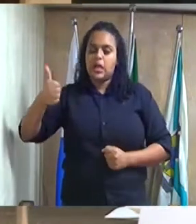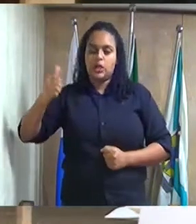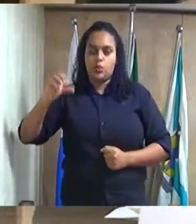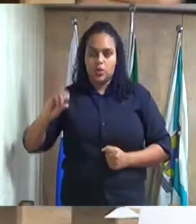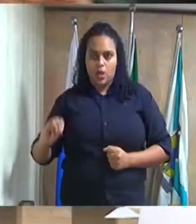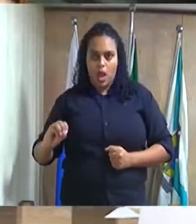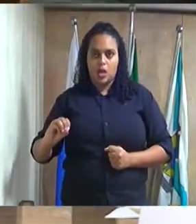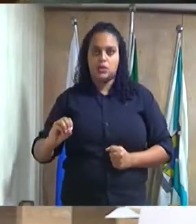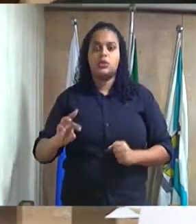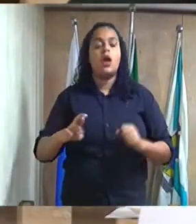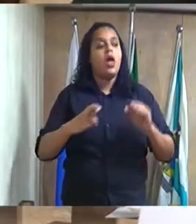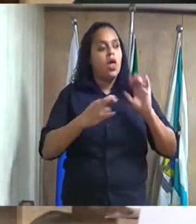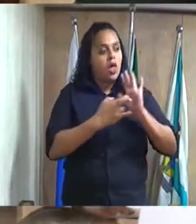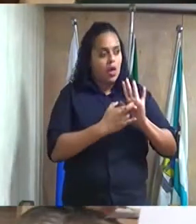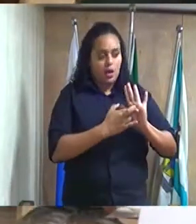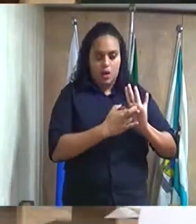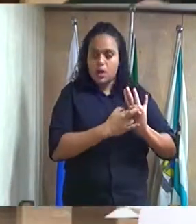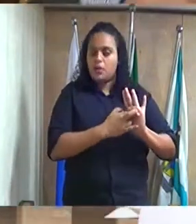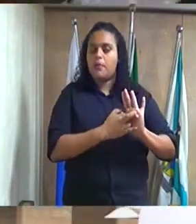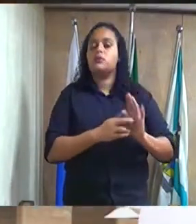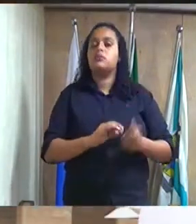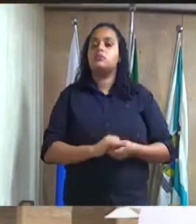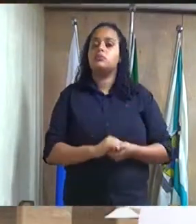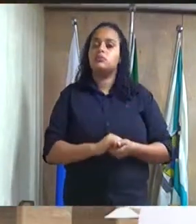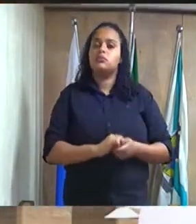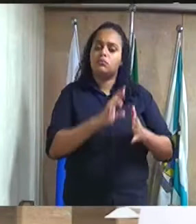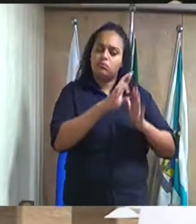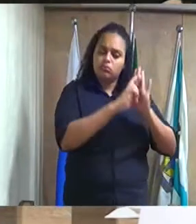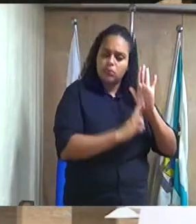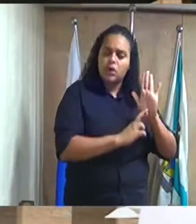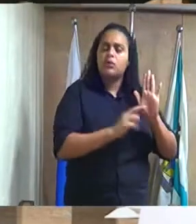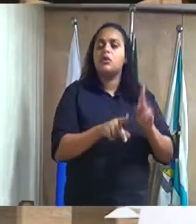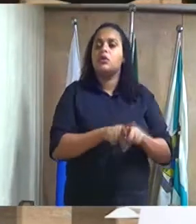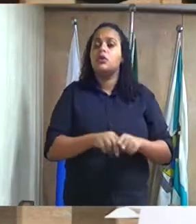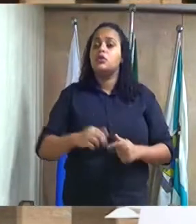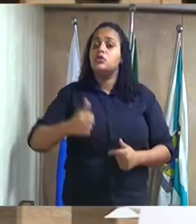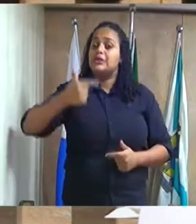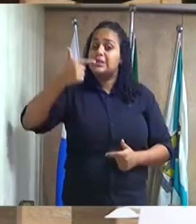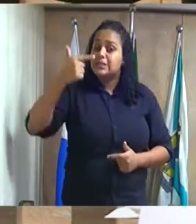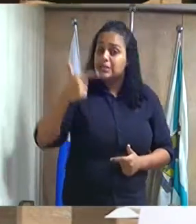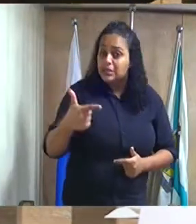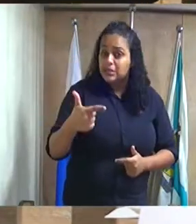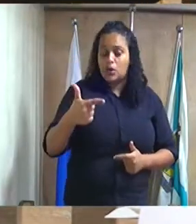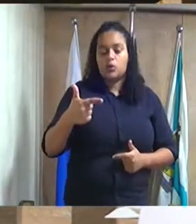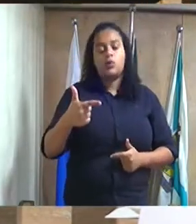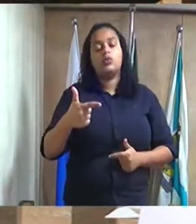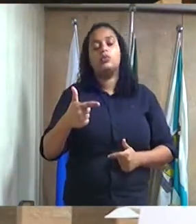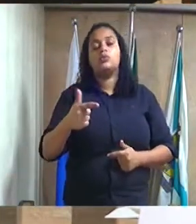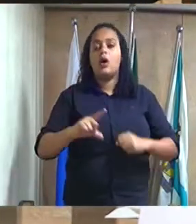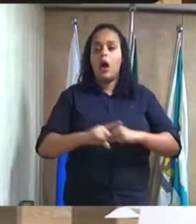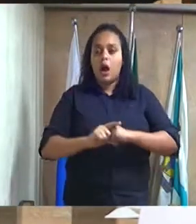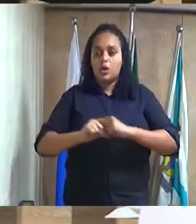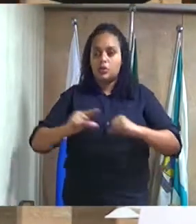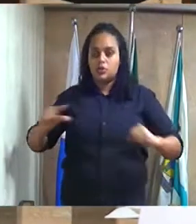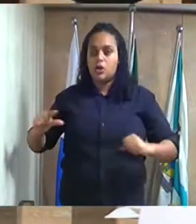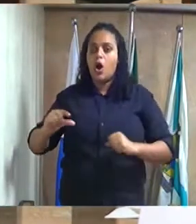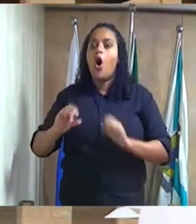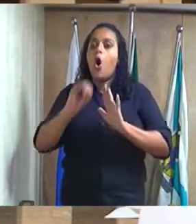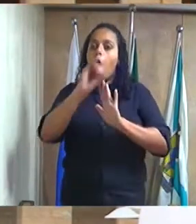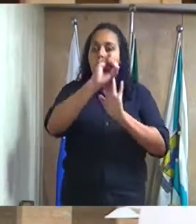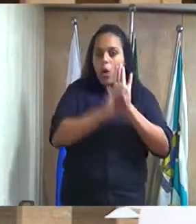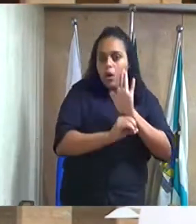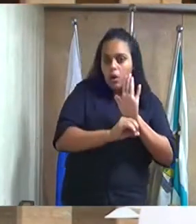interno da Câmara Municipal de Duque de Caxias e com o segundo artigo 14 da lei orgânica do